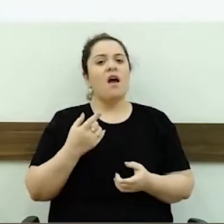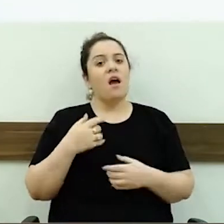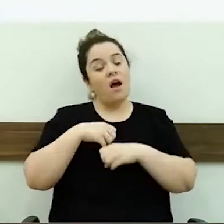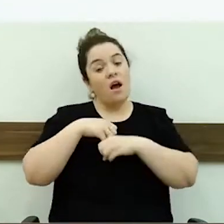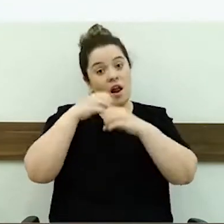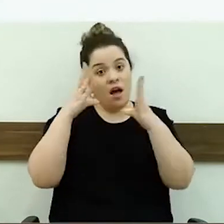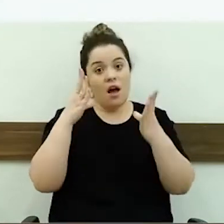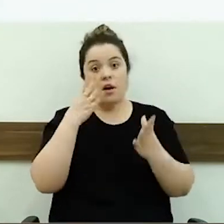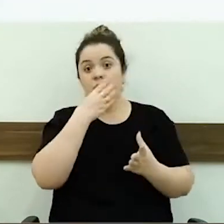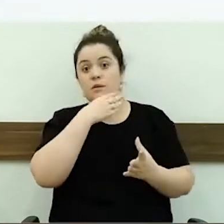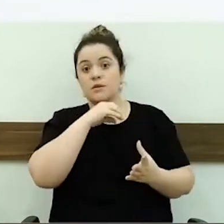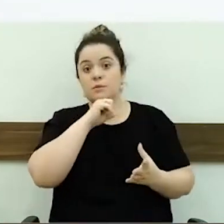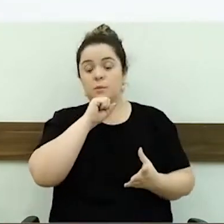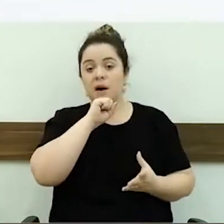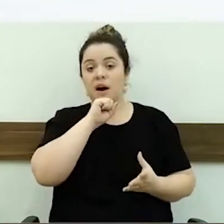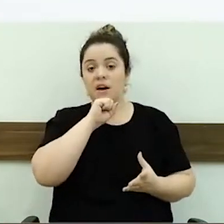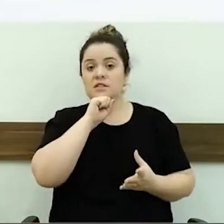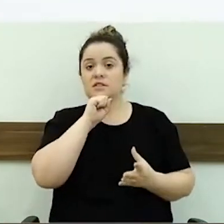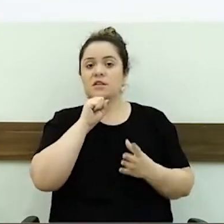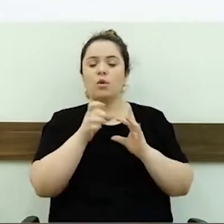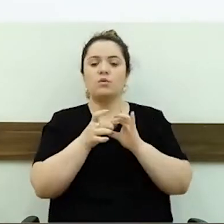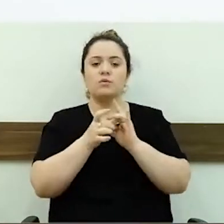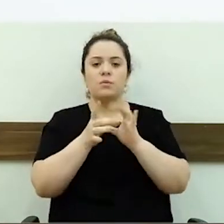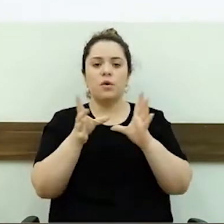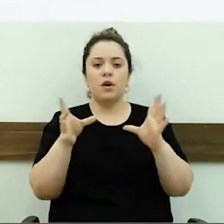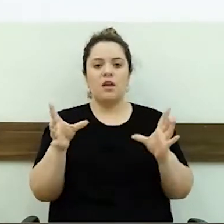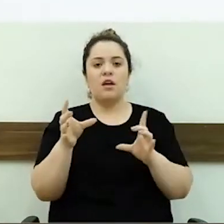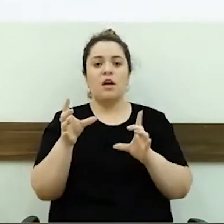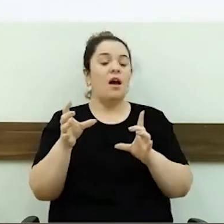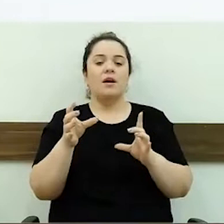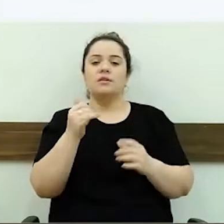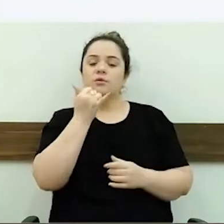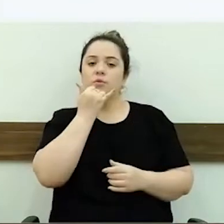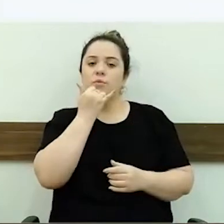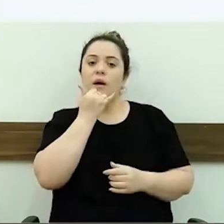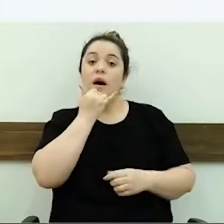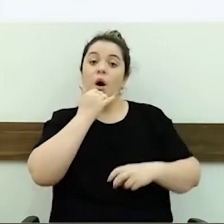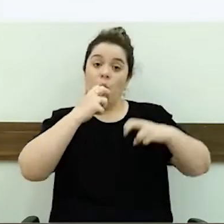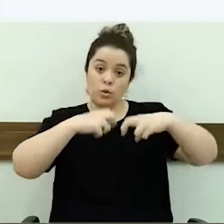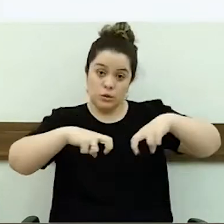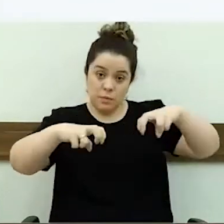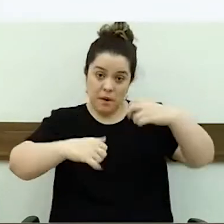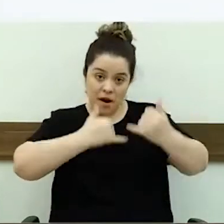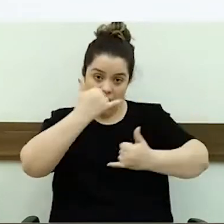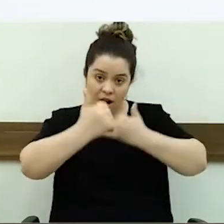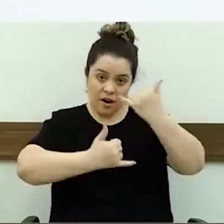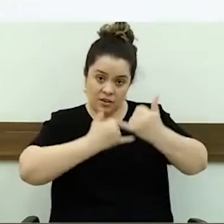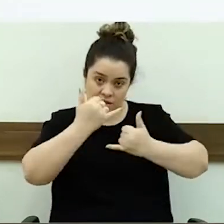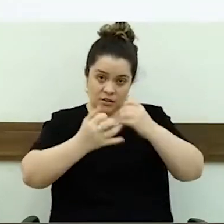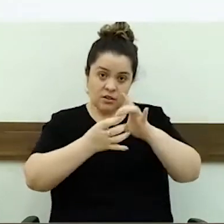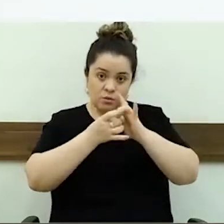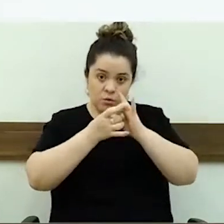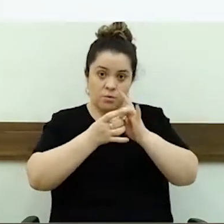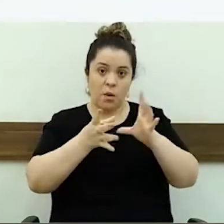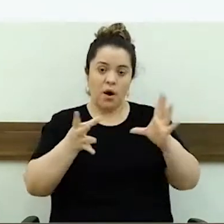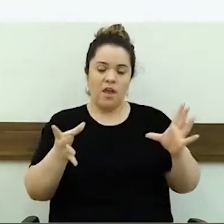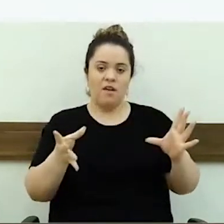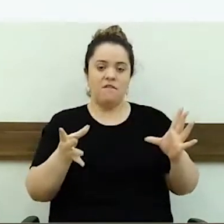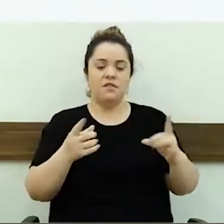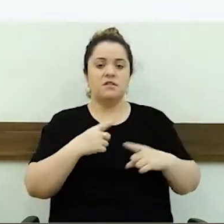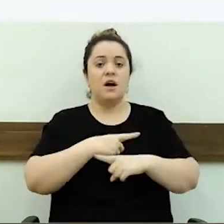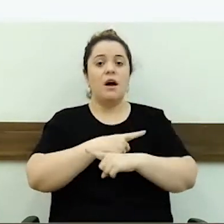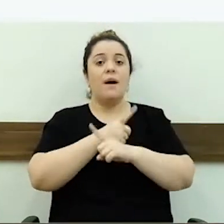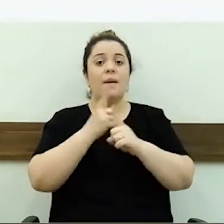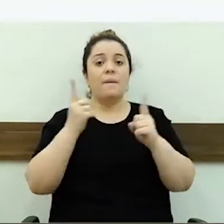disponíveis para a sociedade para ser usados. Porém, é necessário você também enxergar